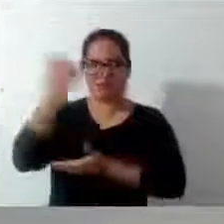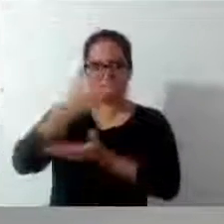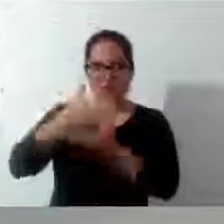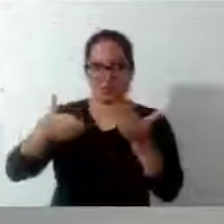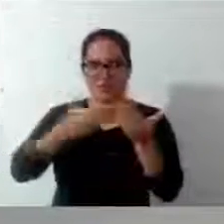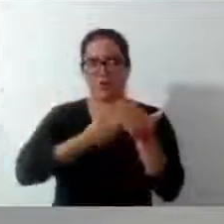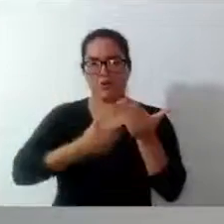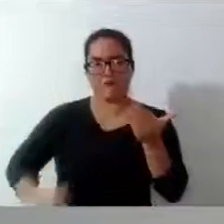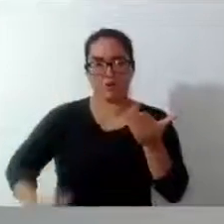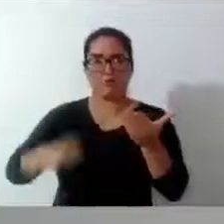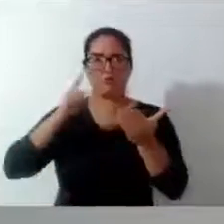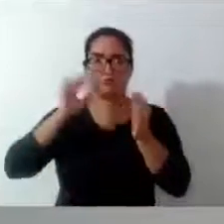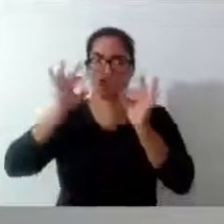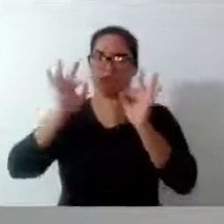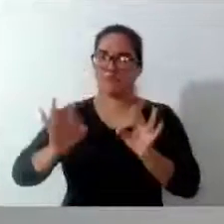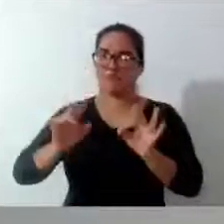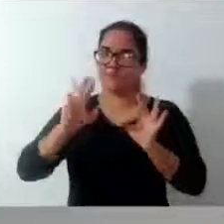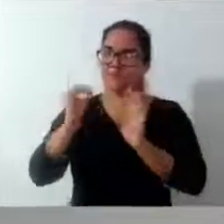certeza que vai baixar.